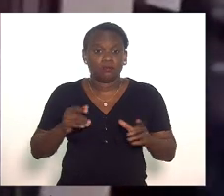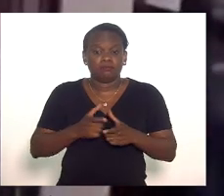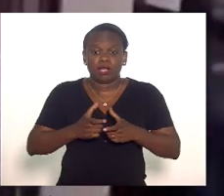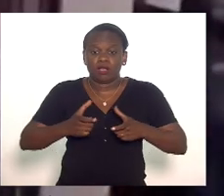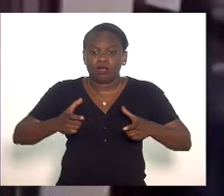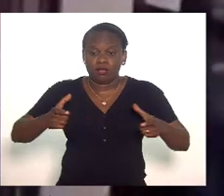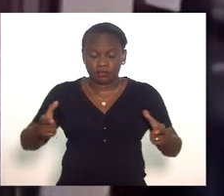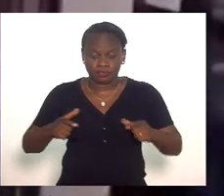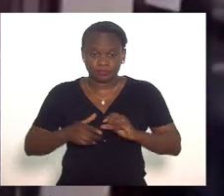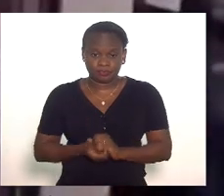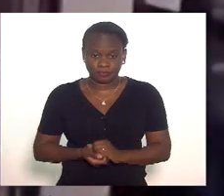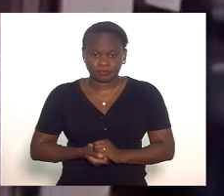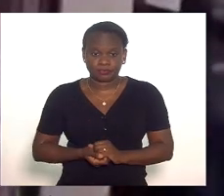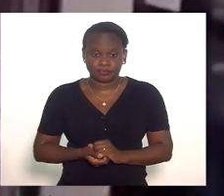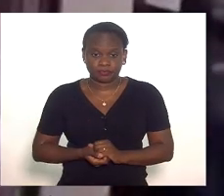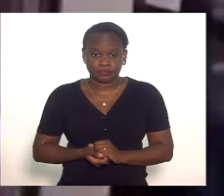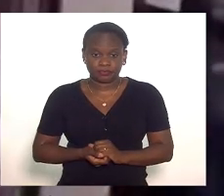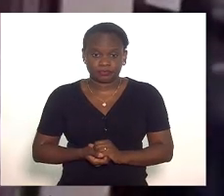mais